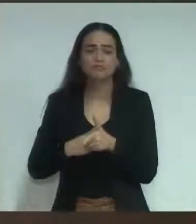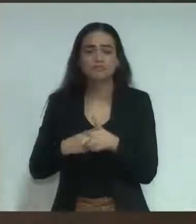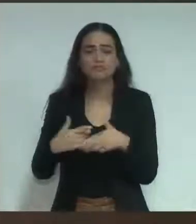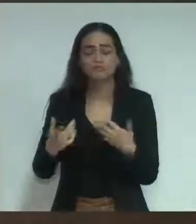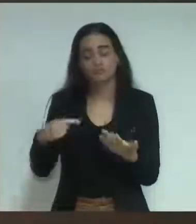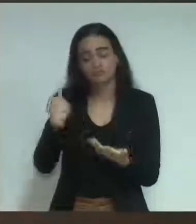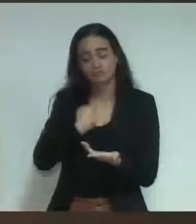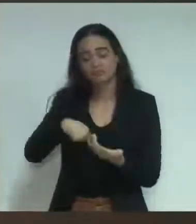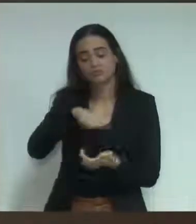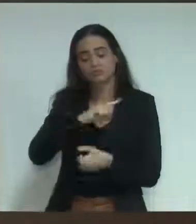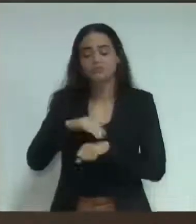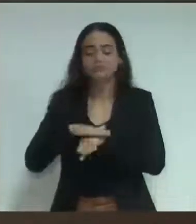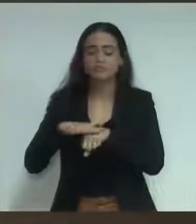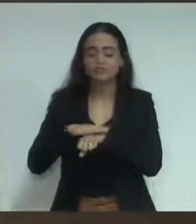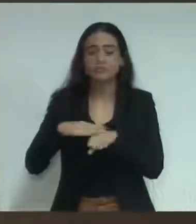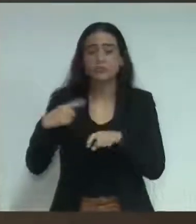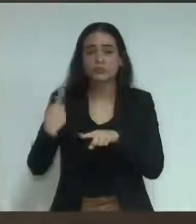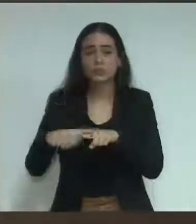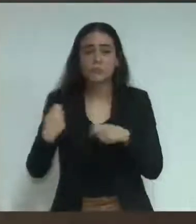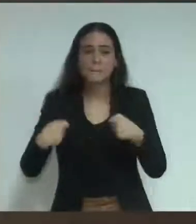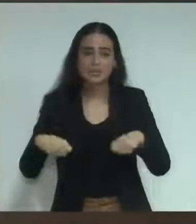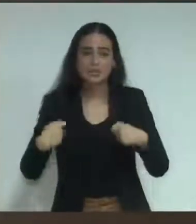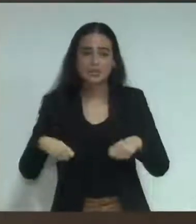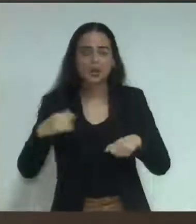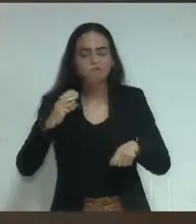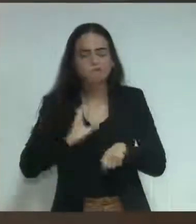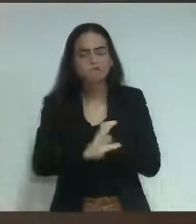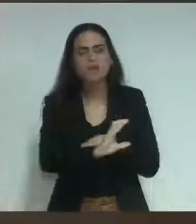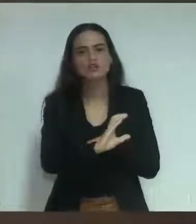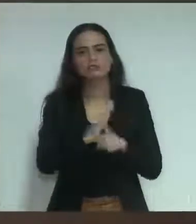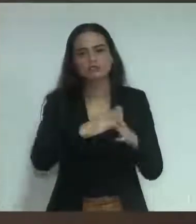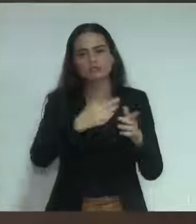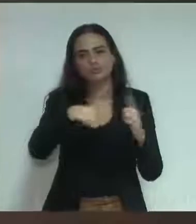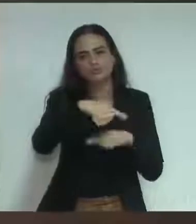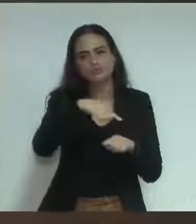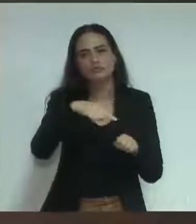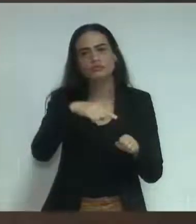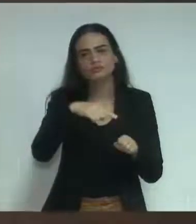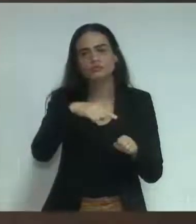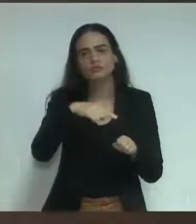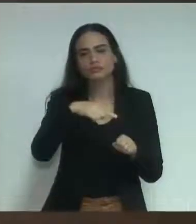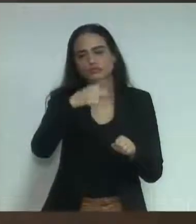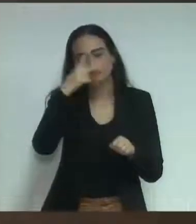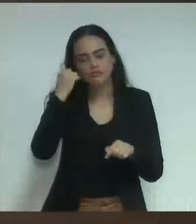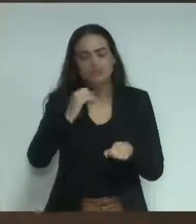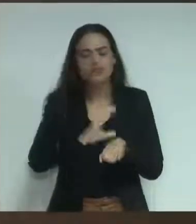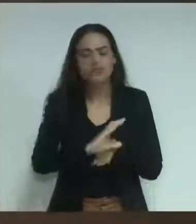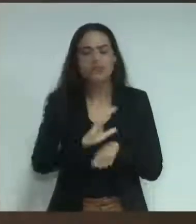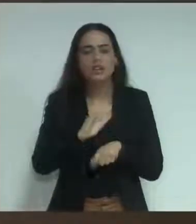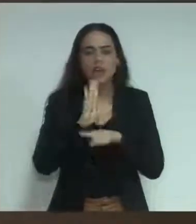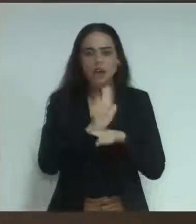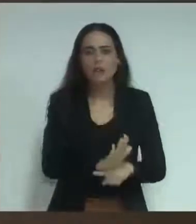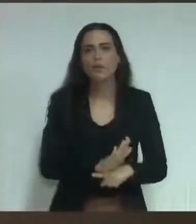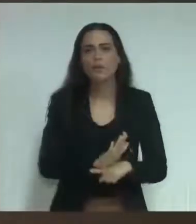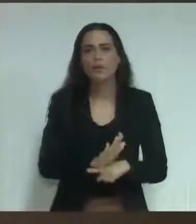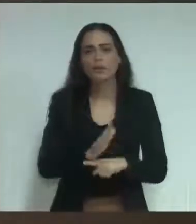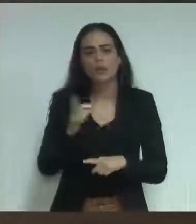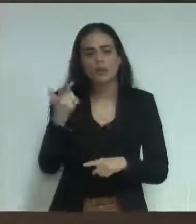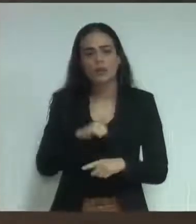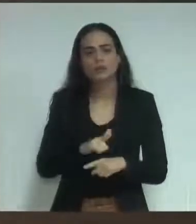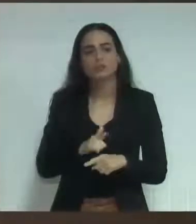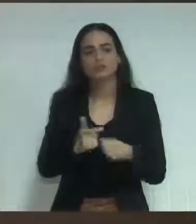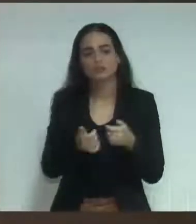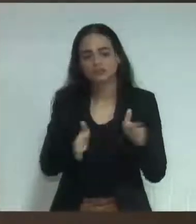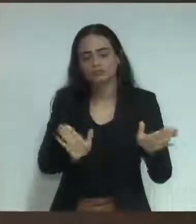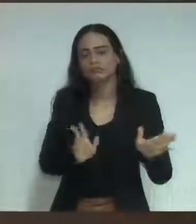exigiu um investimento alto na reestruturação da Santa Casa para que ela pudesse vir a ser reaberta, e volto a dizer, num dos anos mais